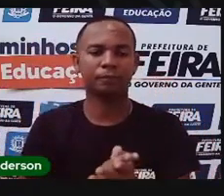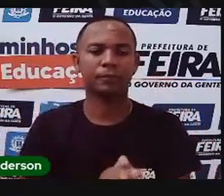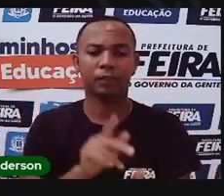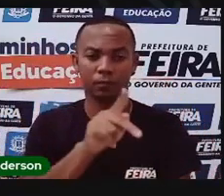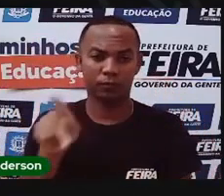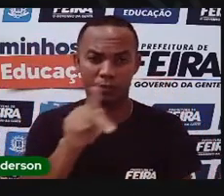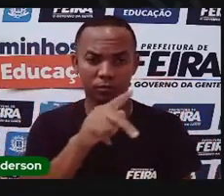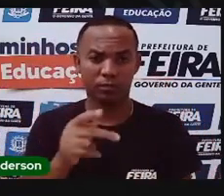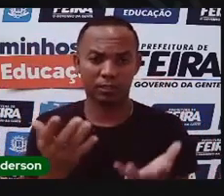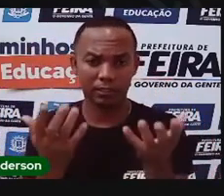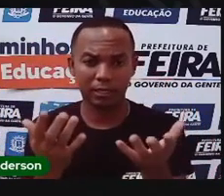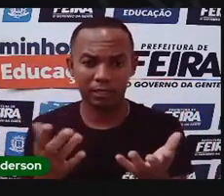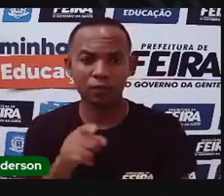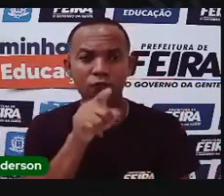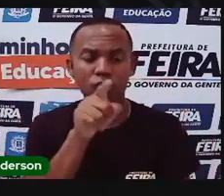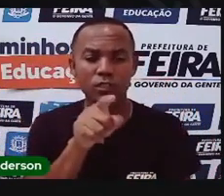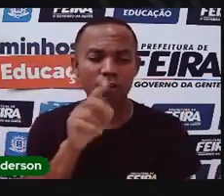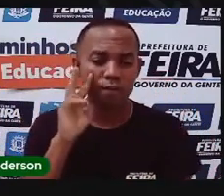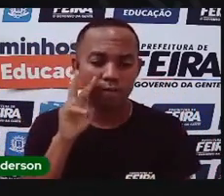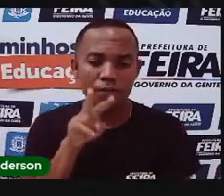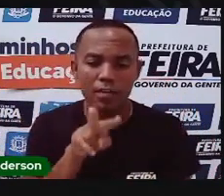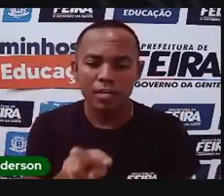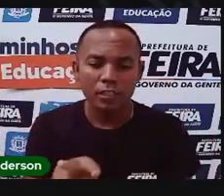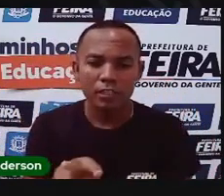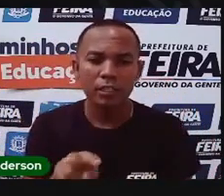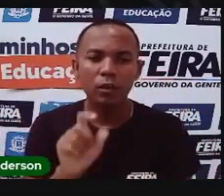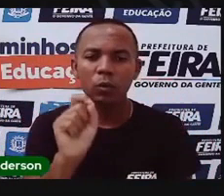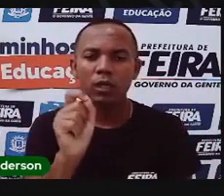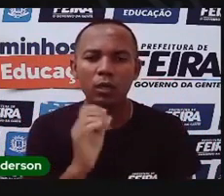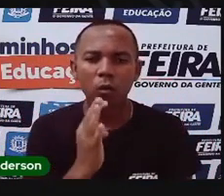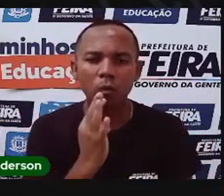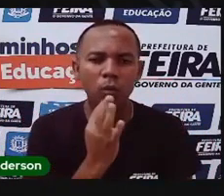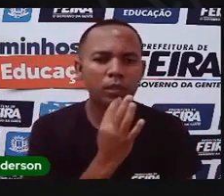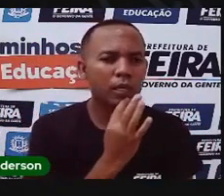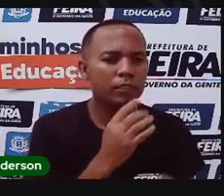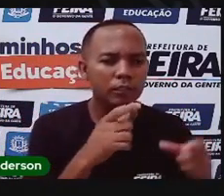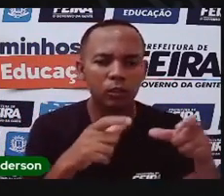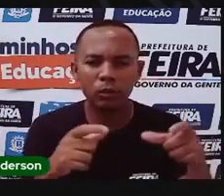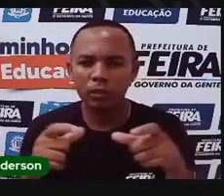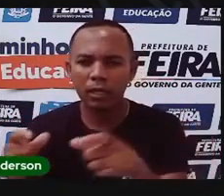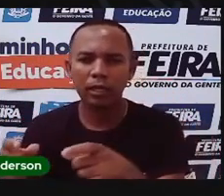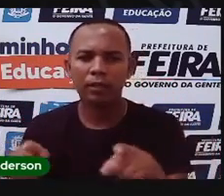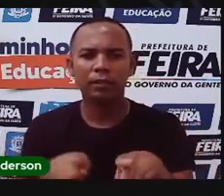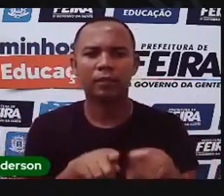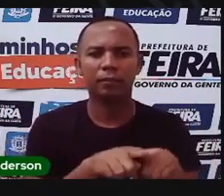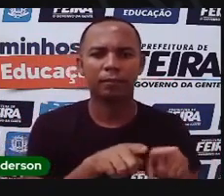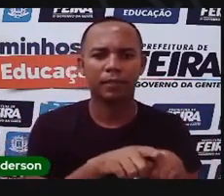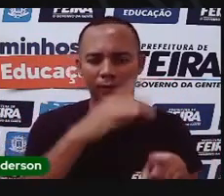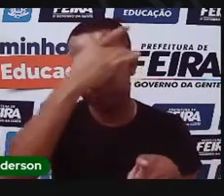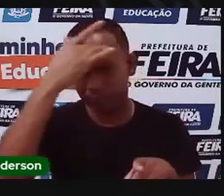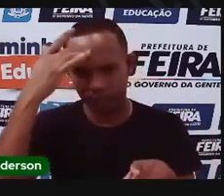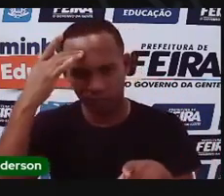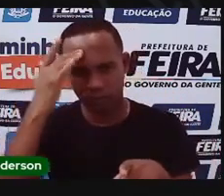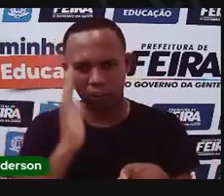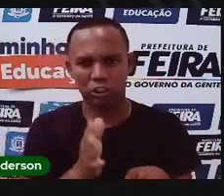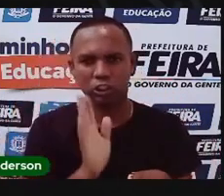Que vocês olhem todas essas imagens e vejam e conheçam esse distrito. Algumas pessoas moram lá, já conhecem.